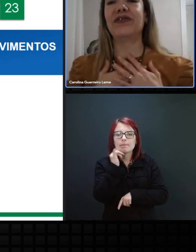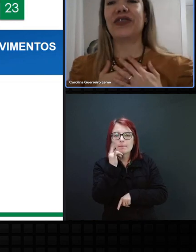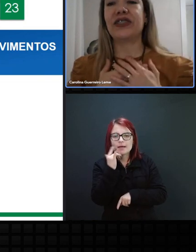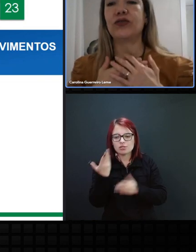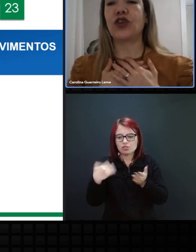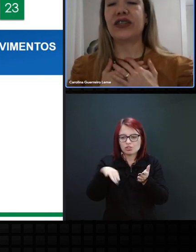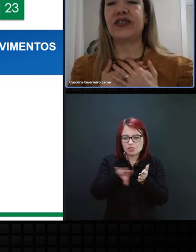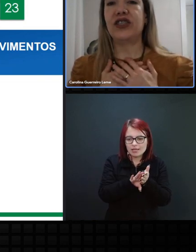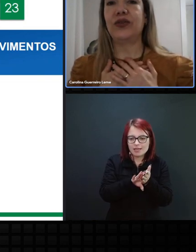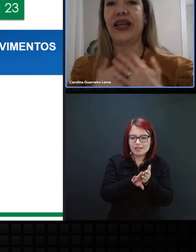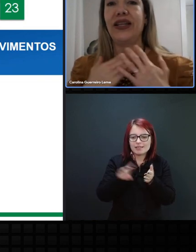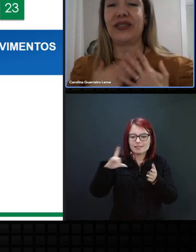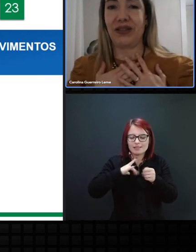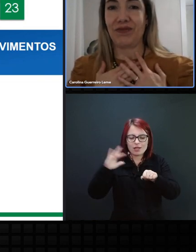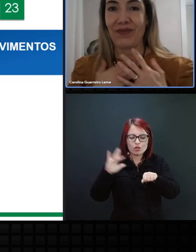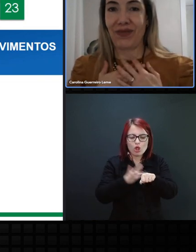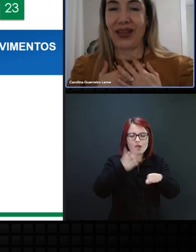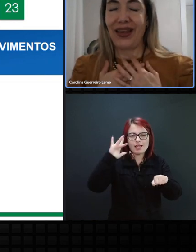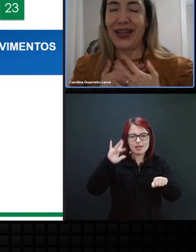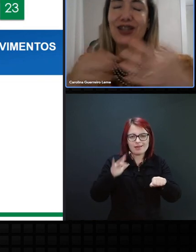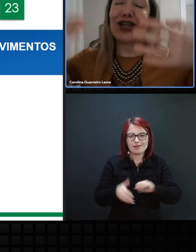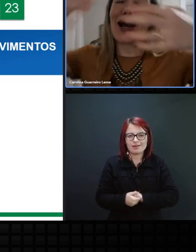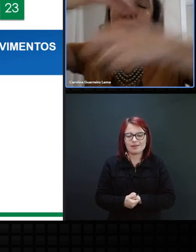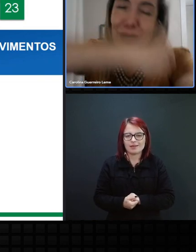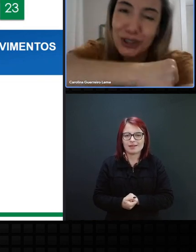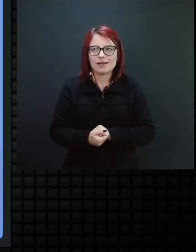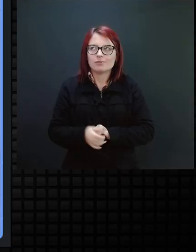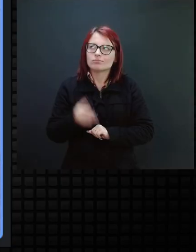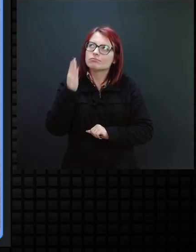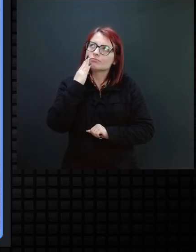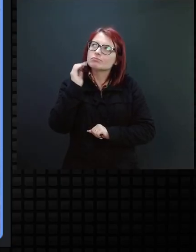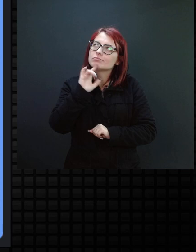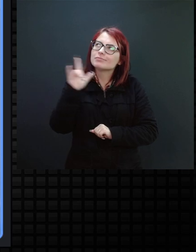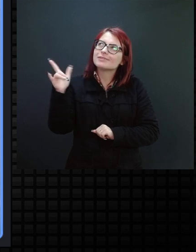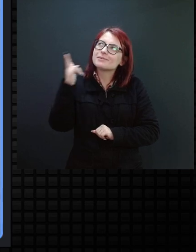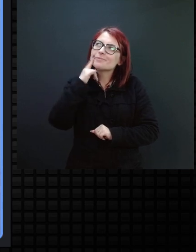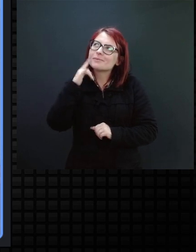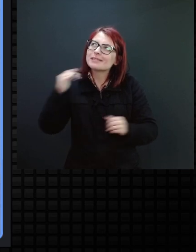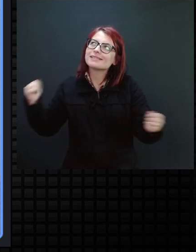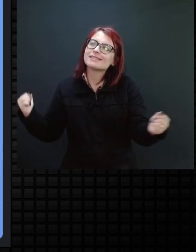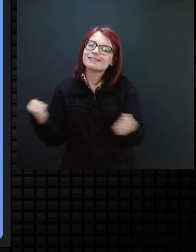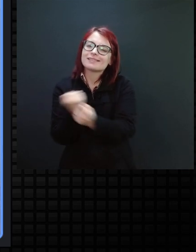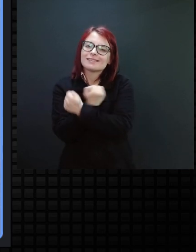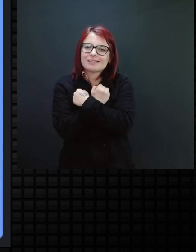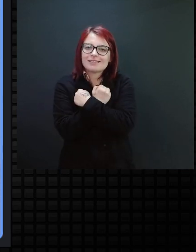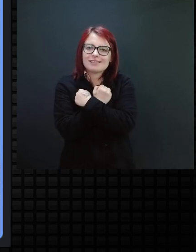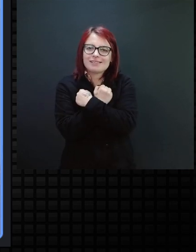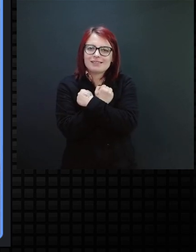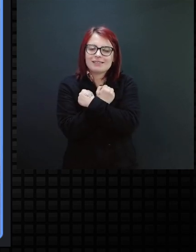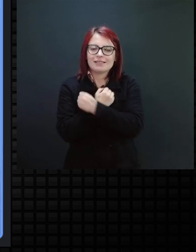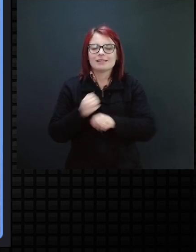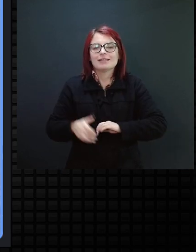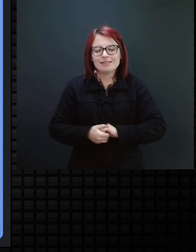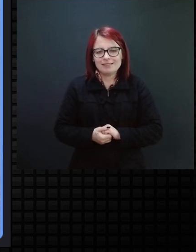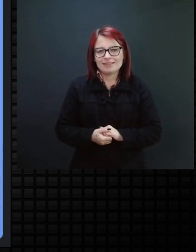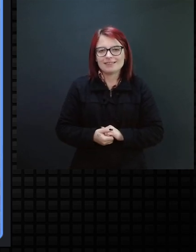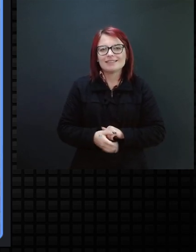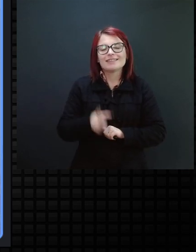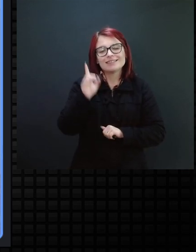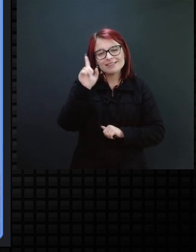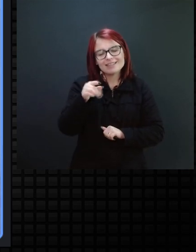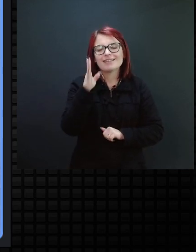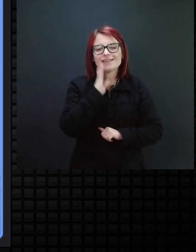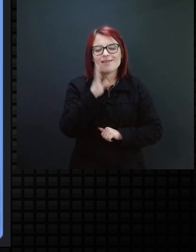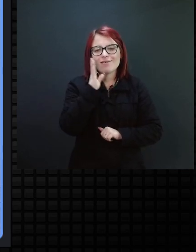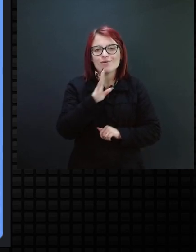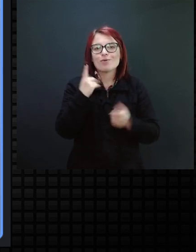chegava, fazia um toquezinho nele assim, e ele já automaticamente abraçava o pai, esse era o toque do pai. Eu acho tão legal porque